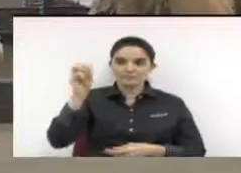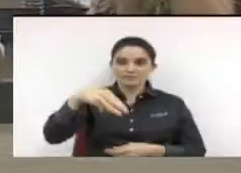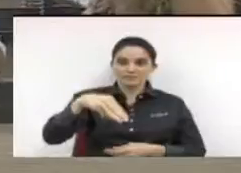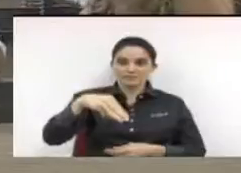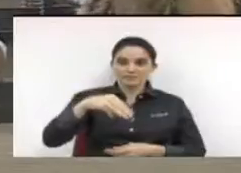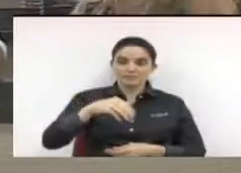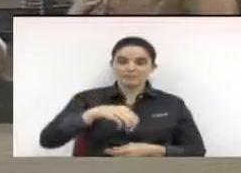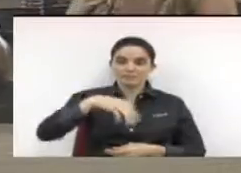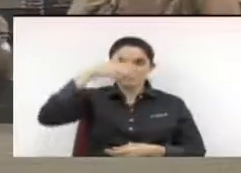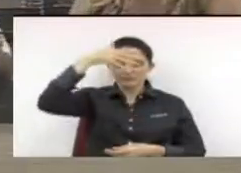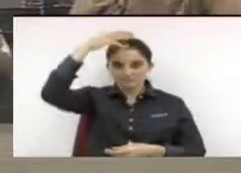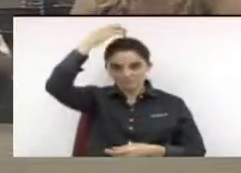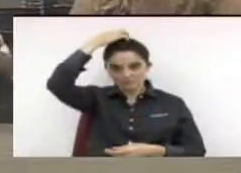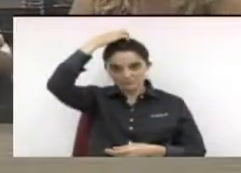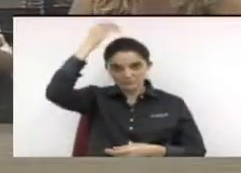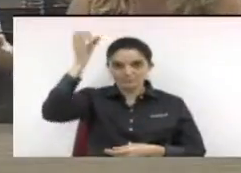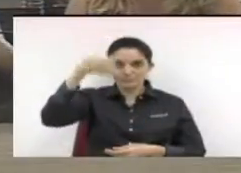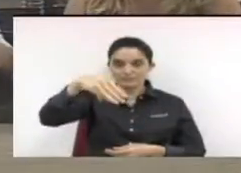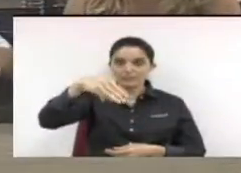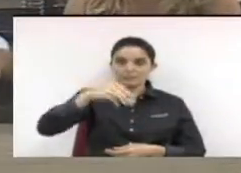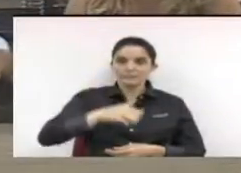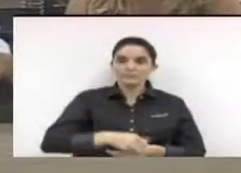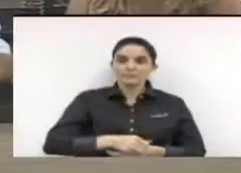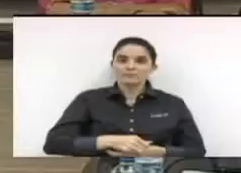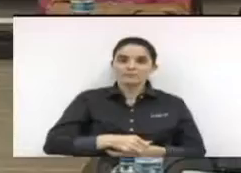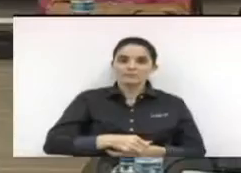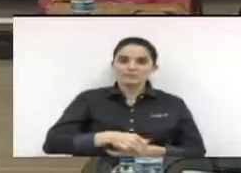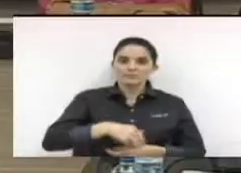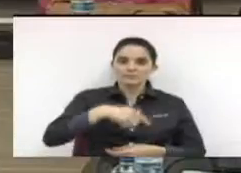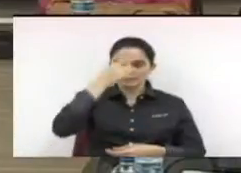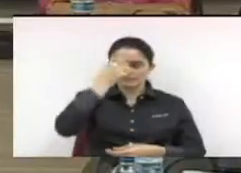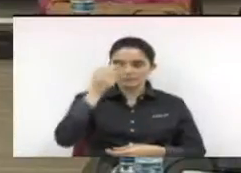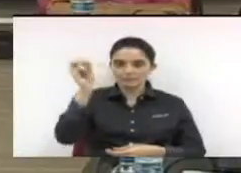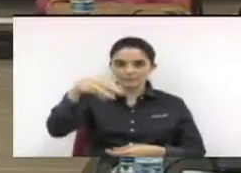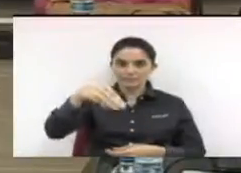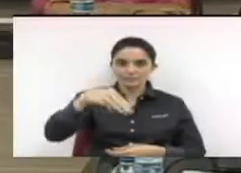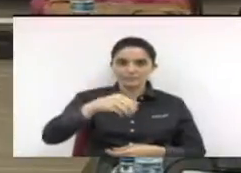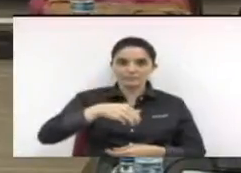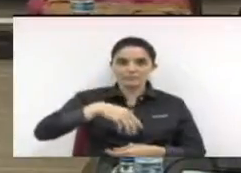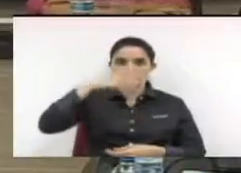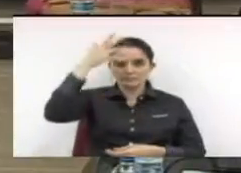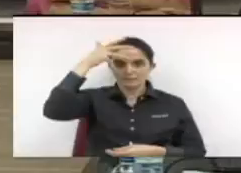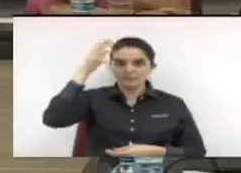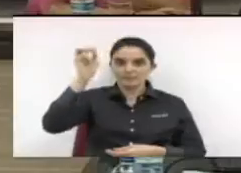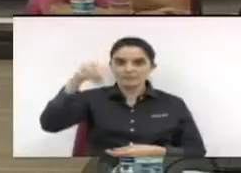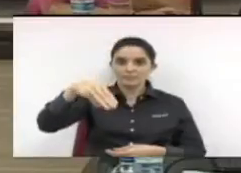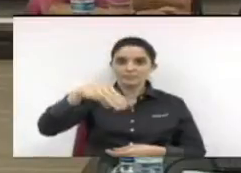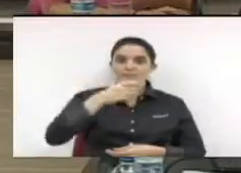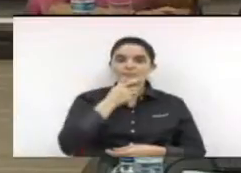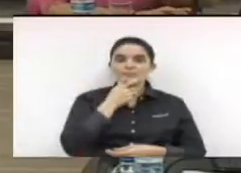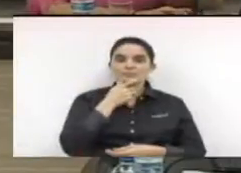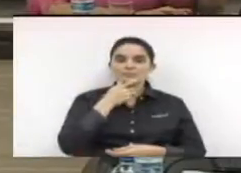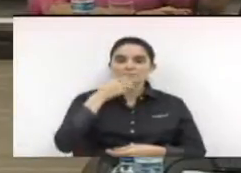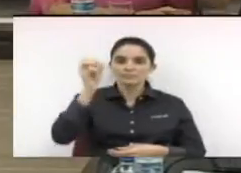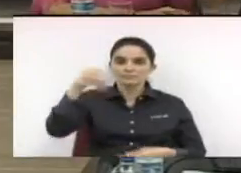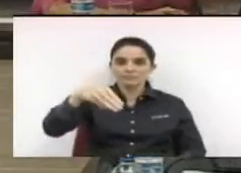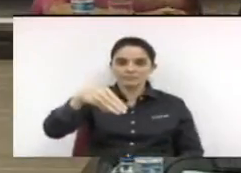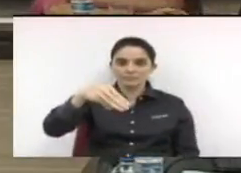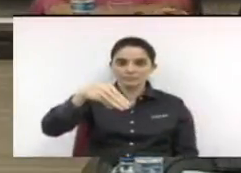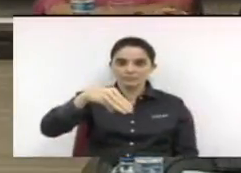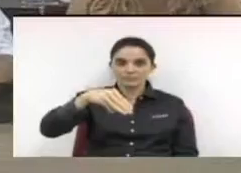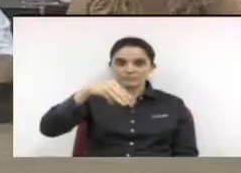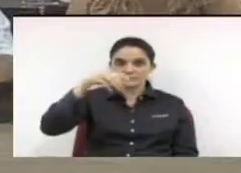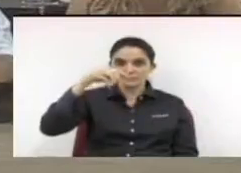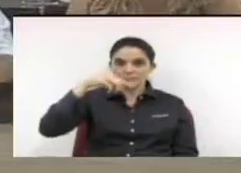sim darcy reis sim edivaldo soares antunes sim érica cristina tanquimóia sim excelência érica monteiro morais